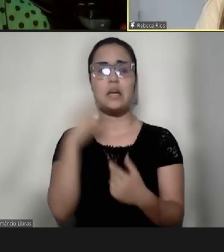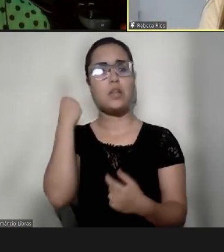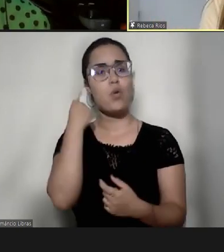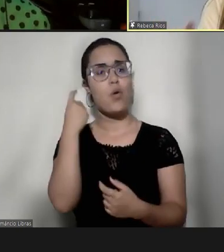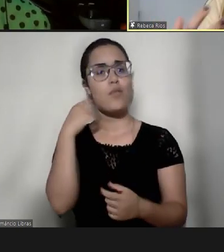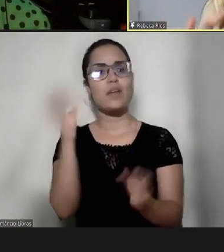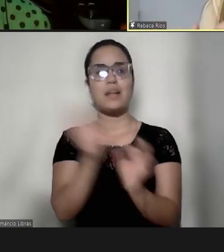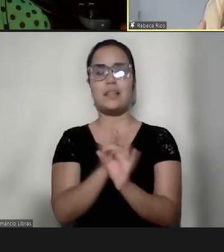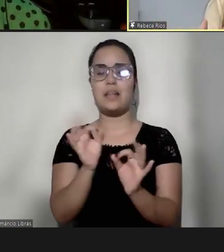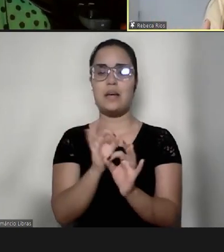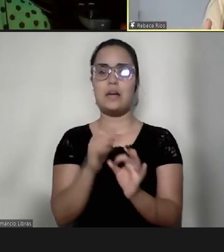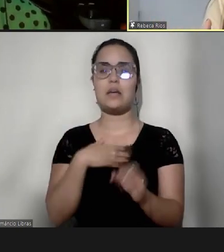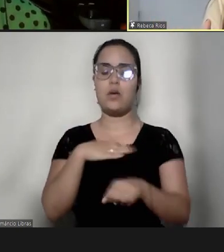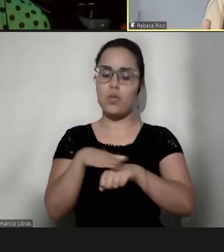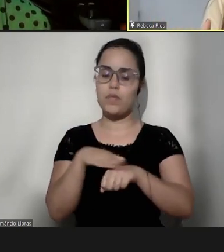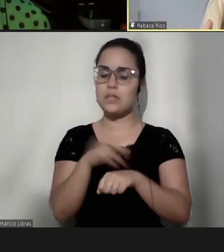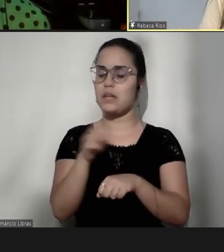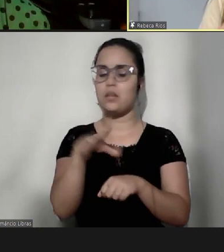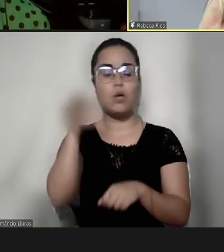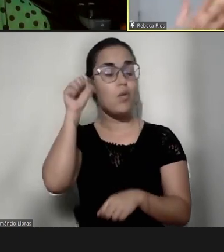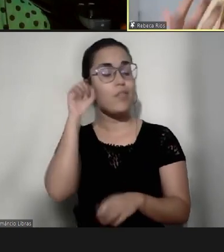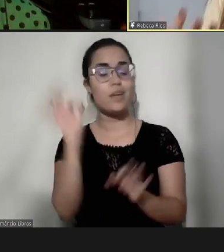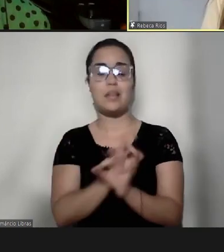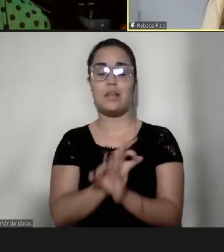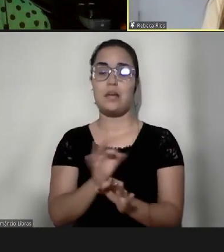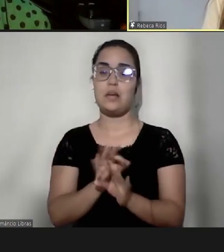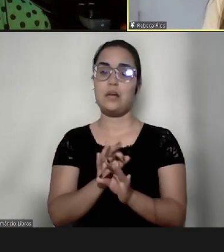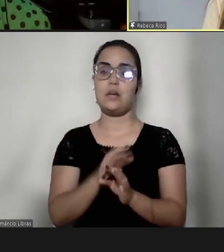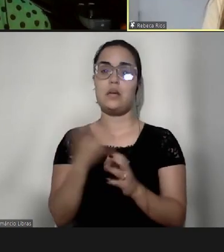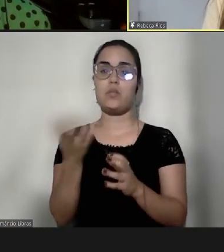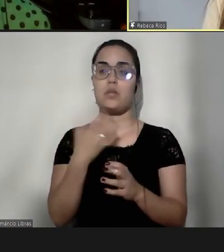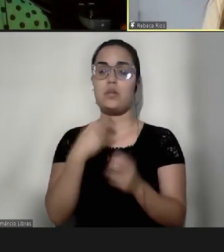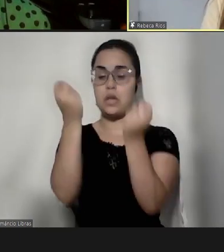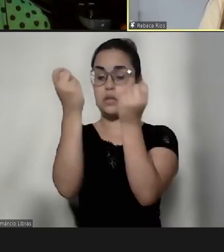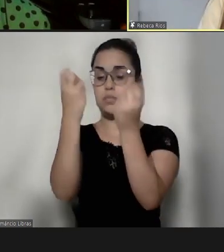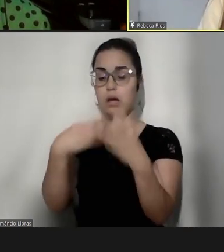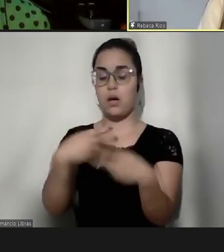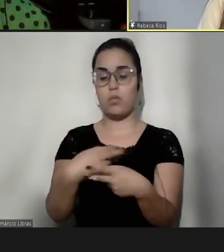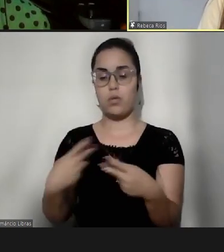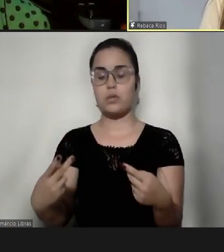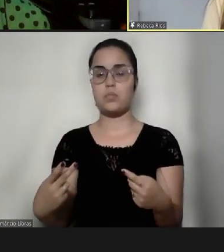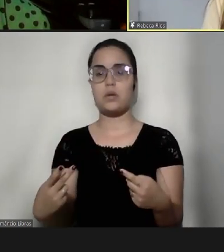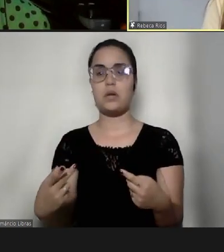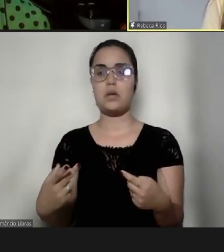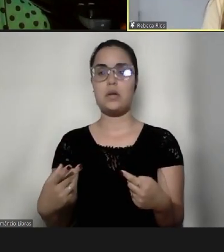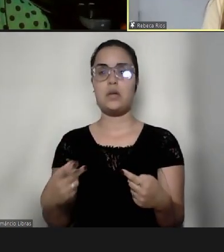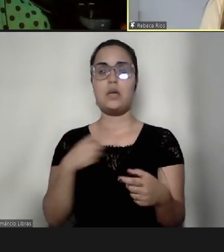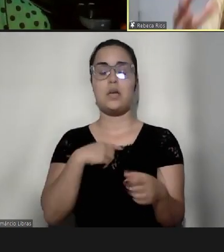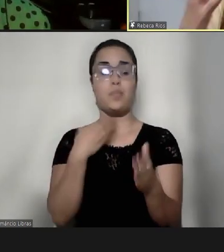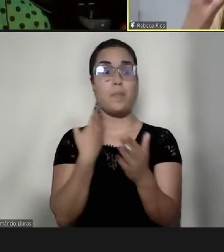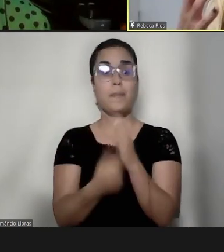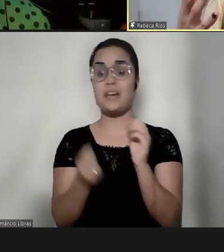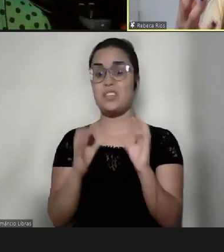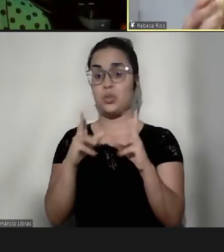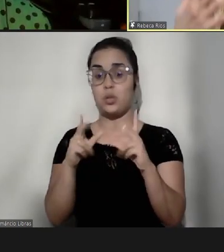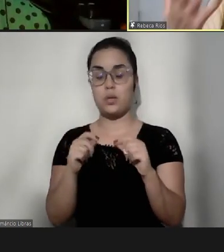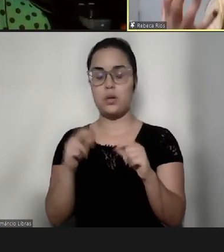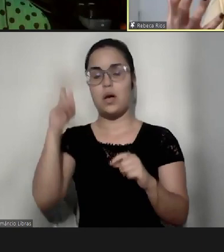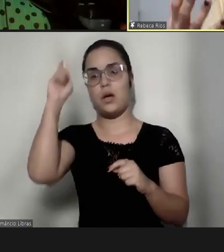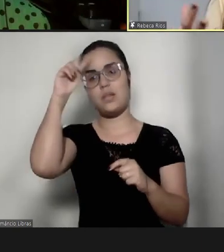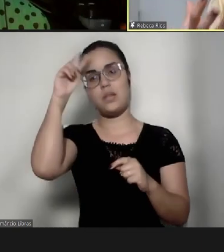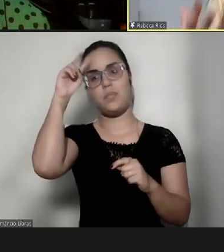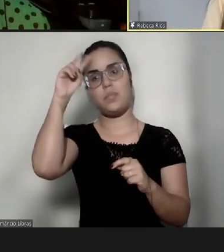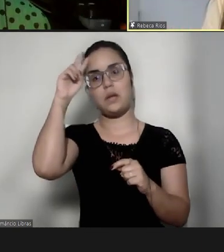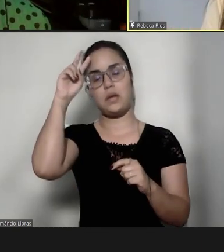que eu conversei com o meu filho, ele não me ouvia, e quando eu queria explicar alguma coisa para ele, eu ficava totalmente perdida, e aí eu lembrei, e eu